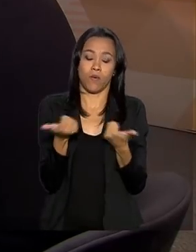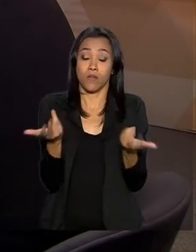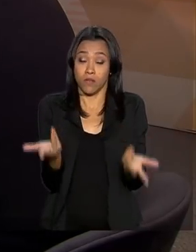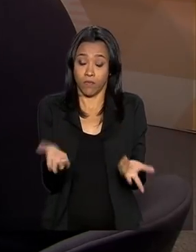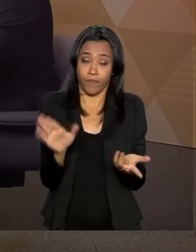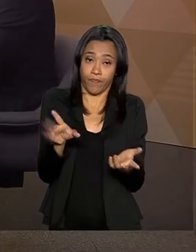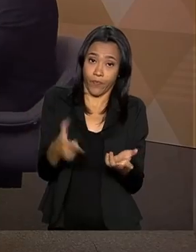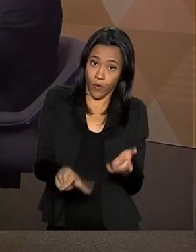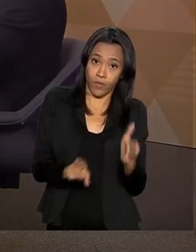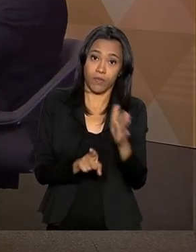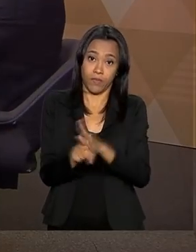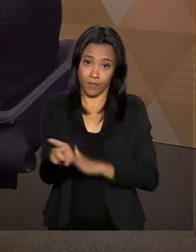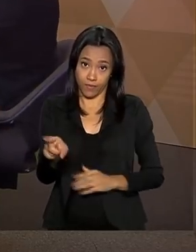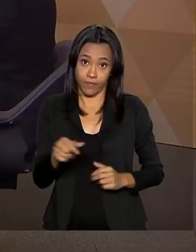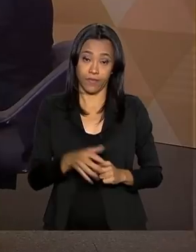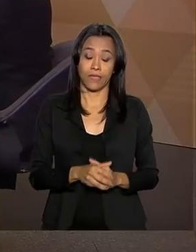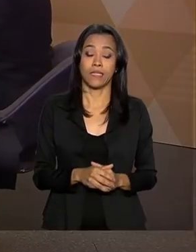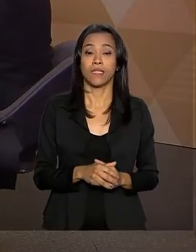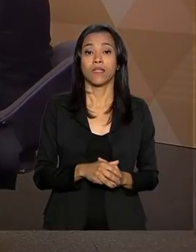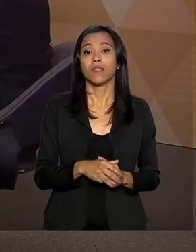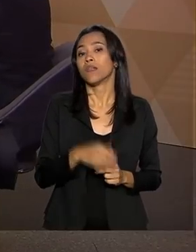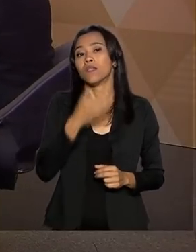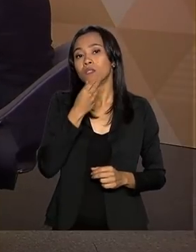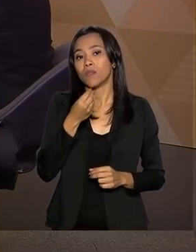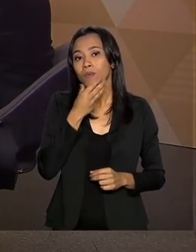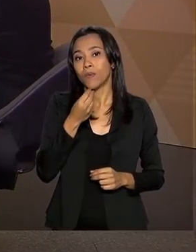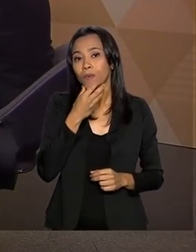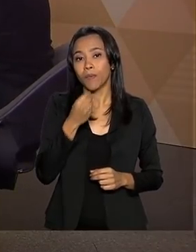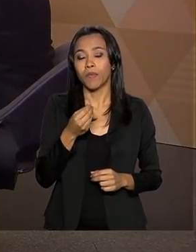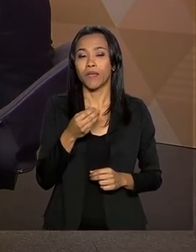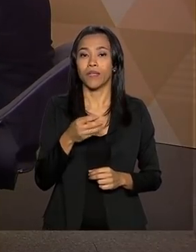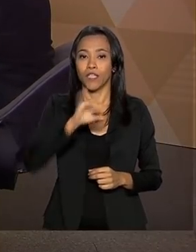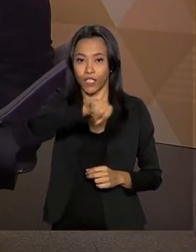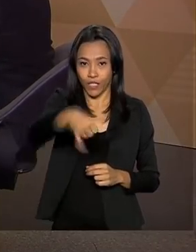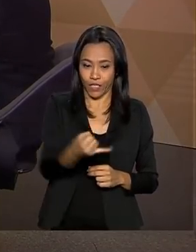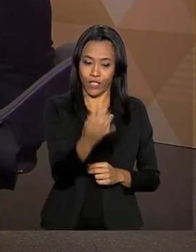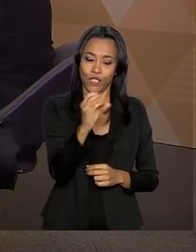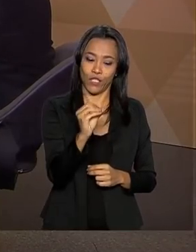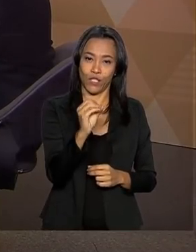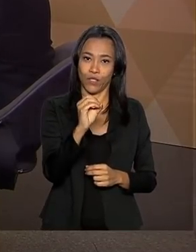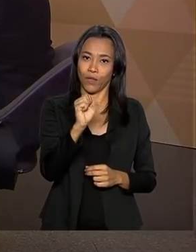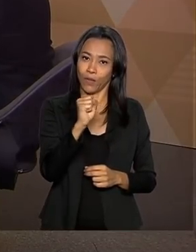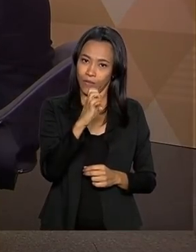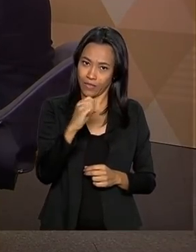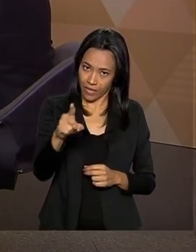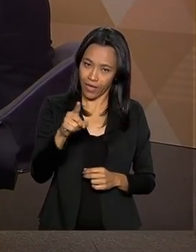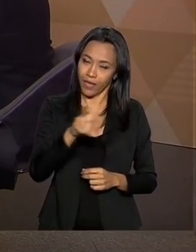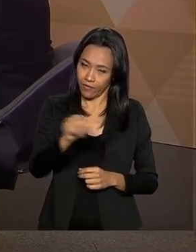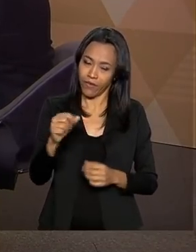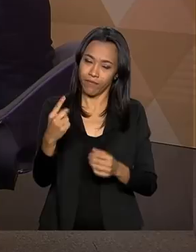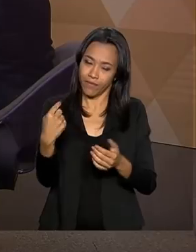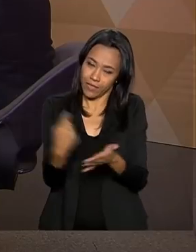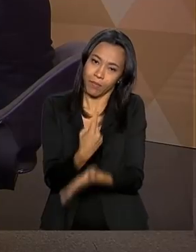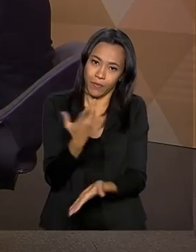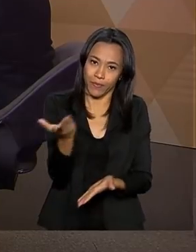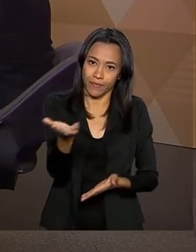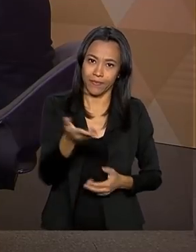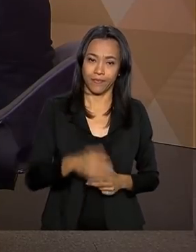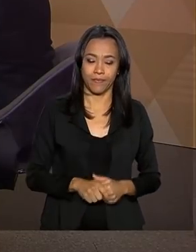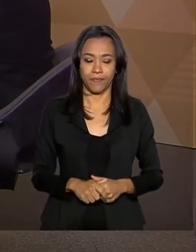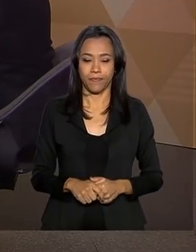Então, vamos a mais uma questão agora do artesão José Bezerra. ele vai perguntar justamente sobre essa questão para a gente, ministro.